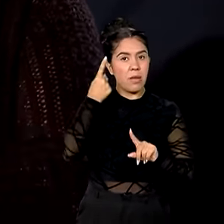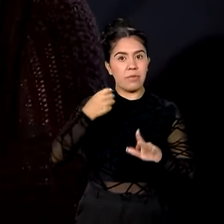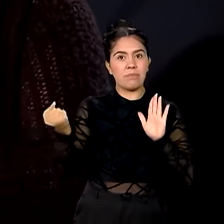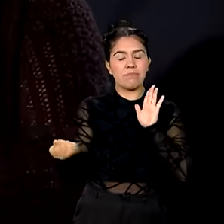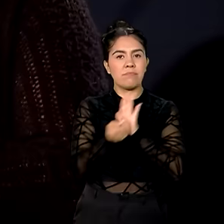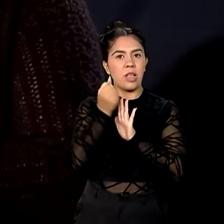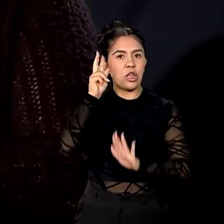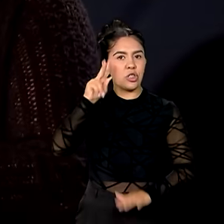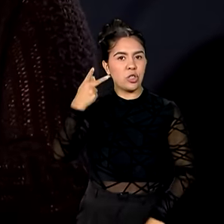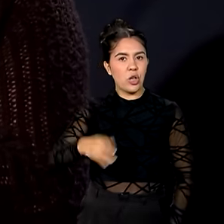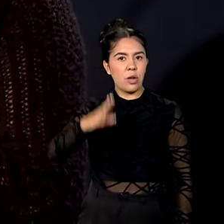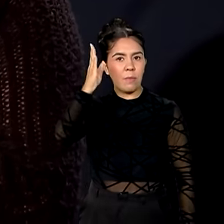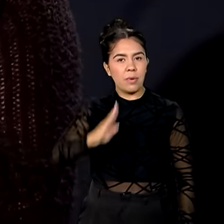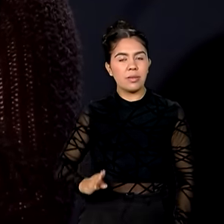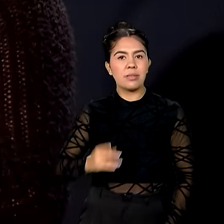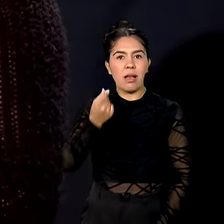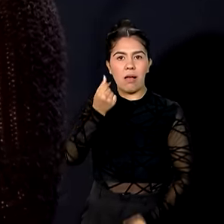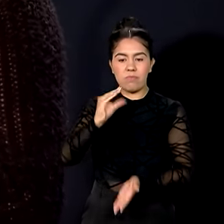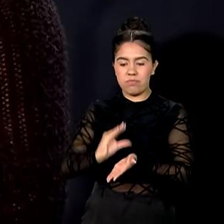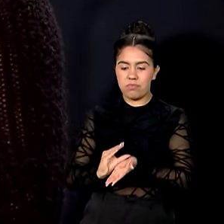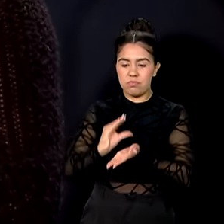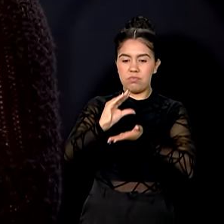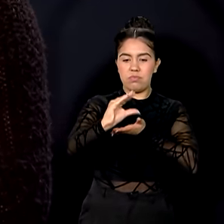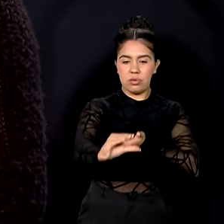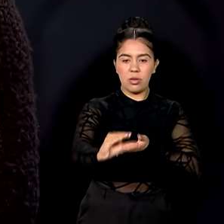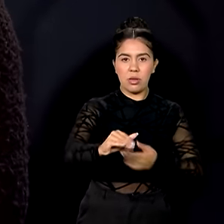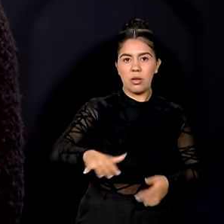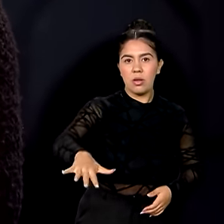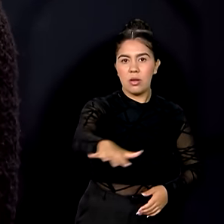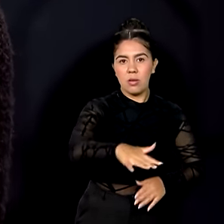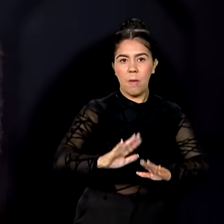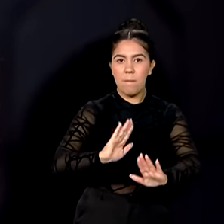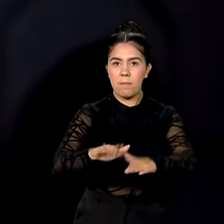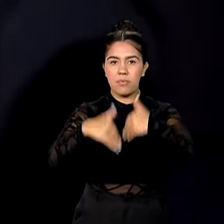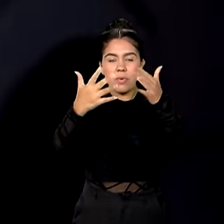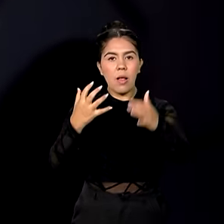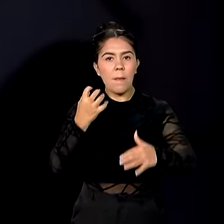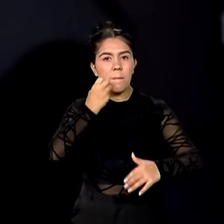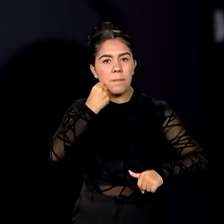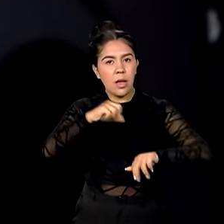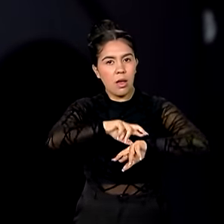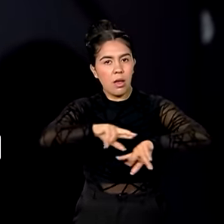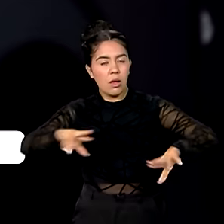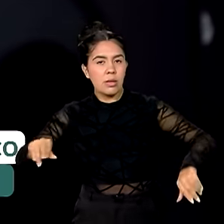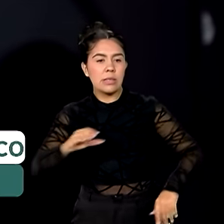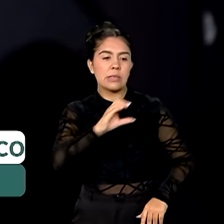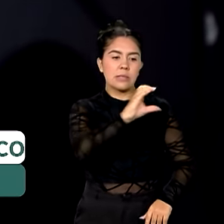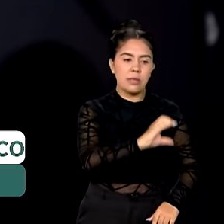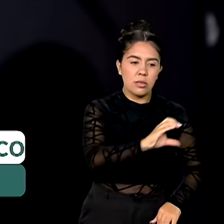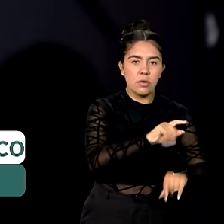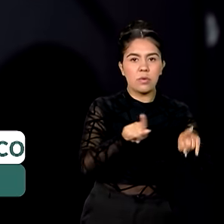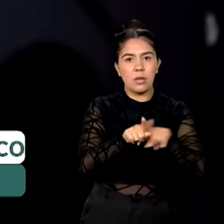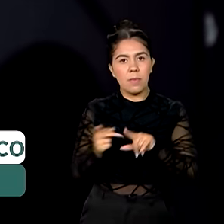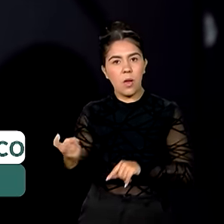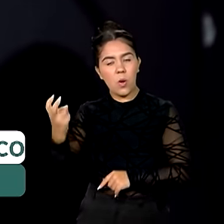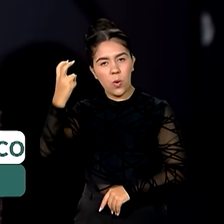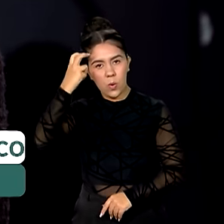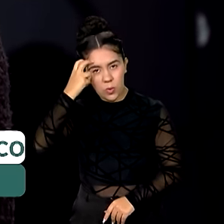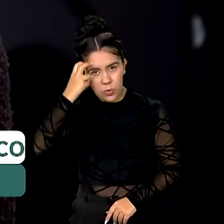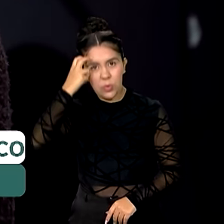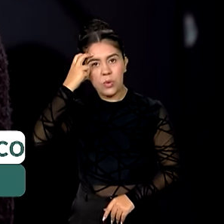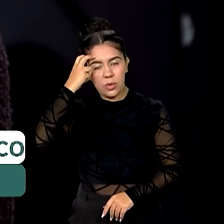teremos esse valor de recurso para investir na preparação e preservação do nosso patrimônio científico-cultural através do Ministério da Ciência e